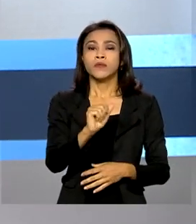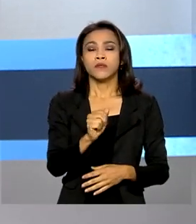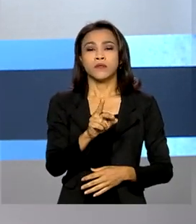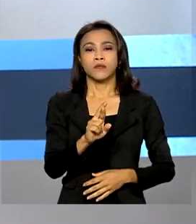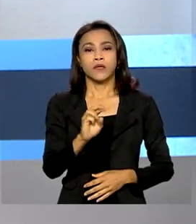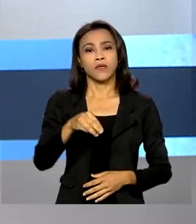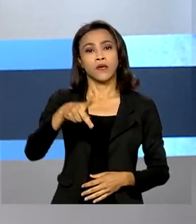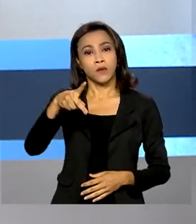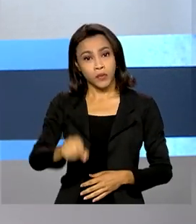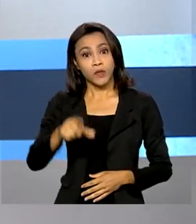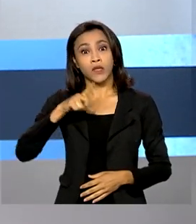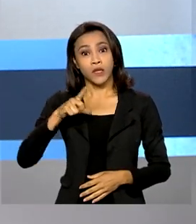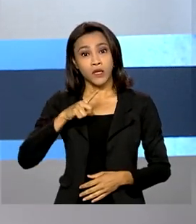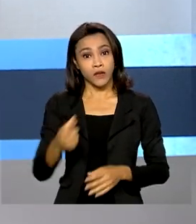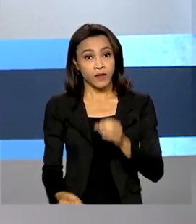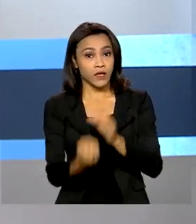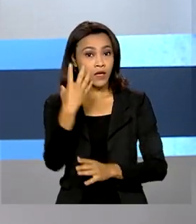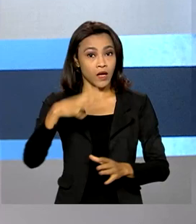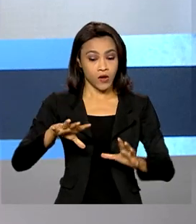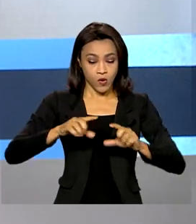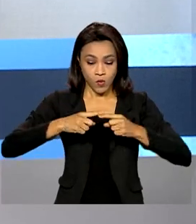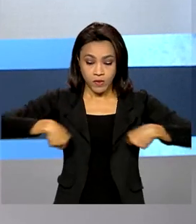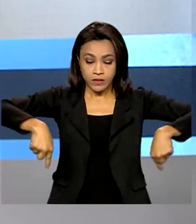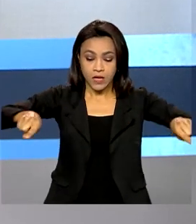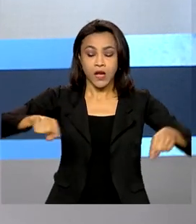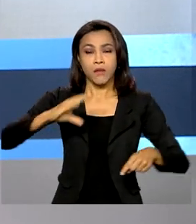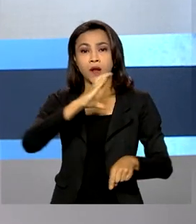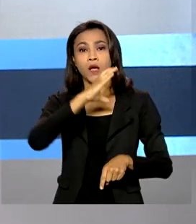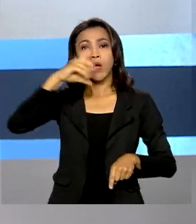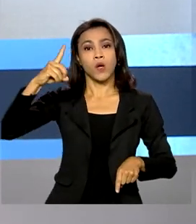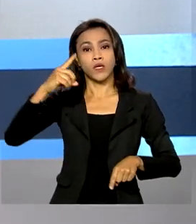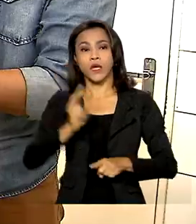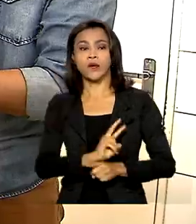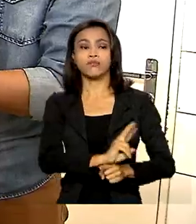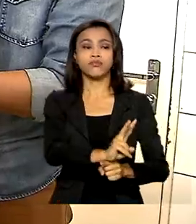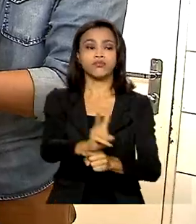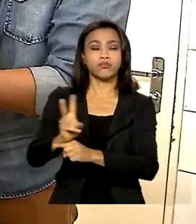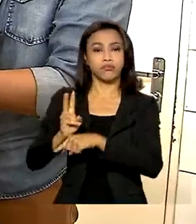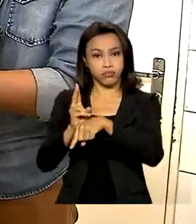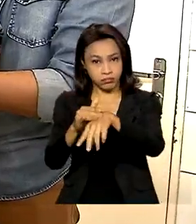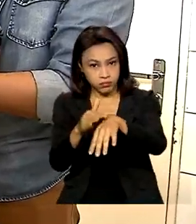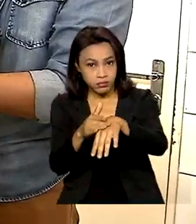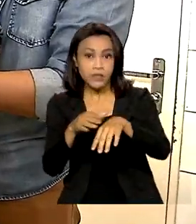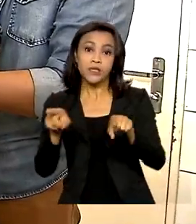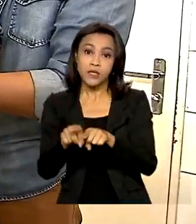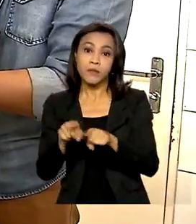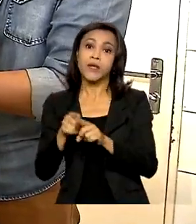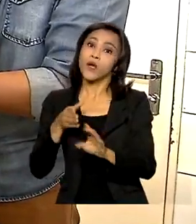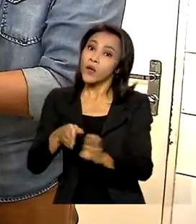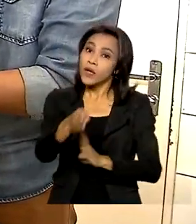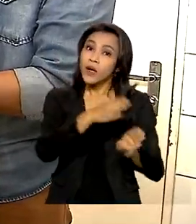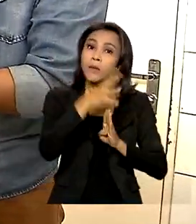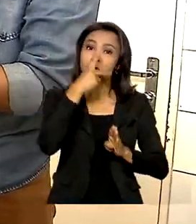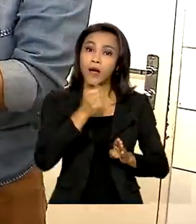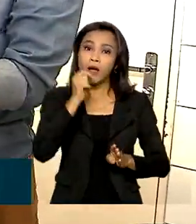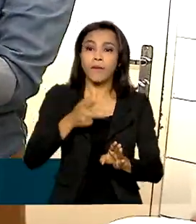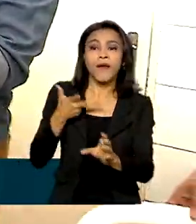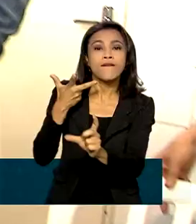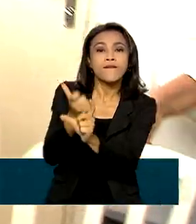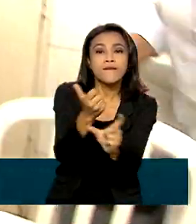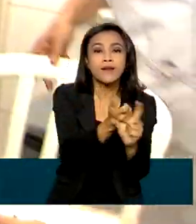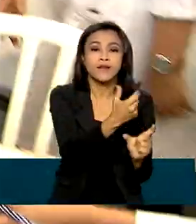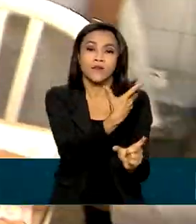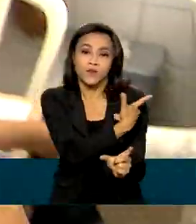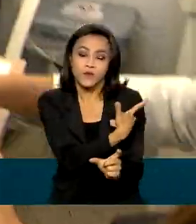monitora a doença e também orienta pais a vacinarem os filhos. A família Silva chegou cedo a esse